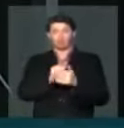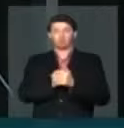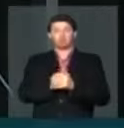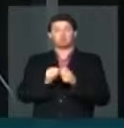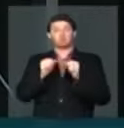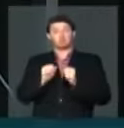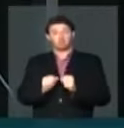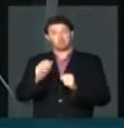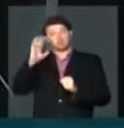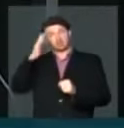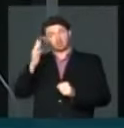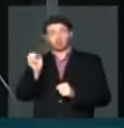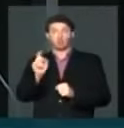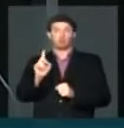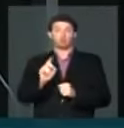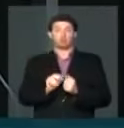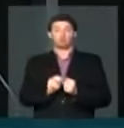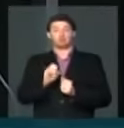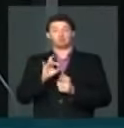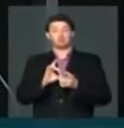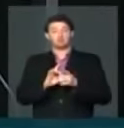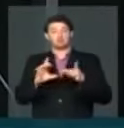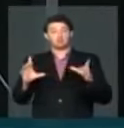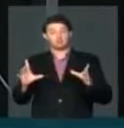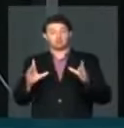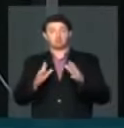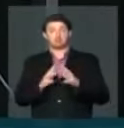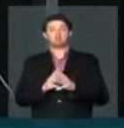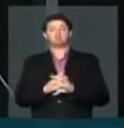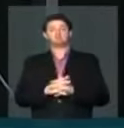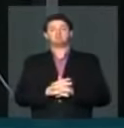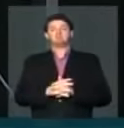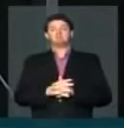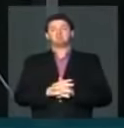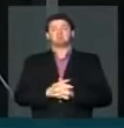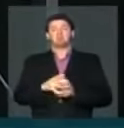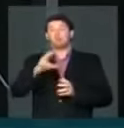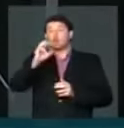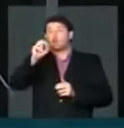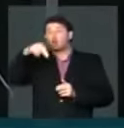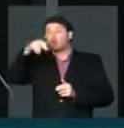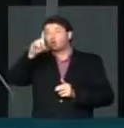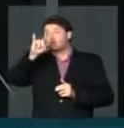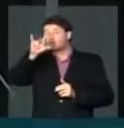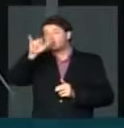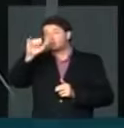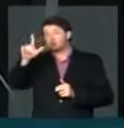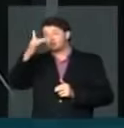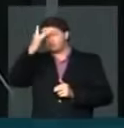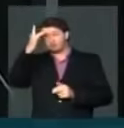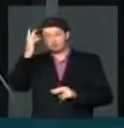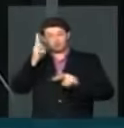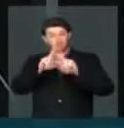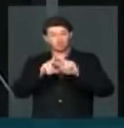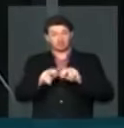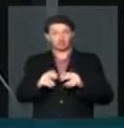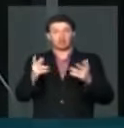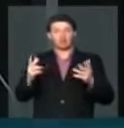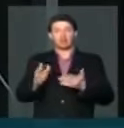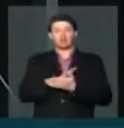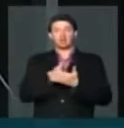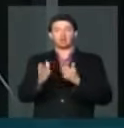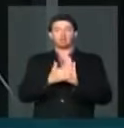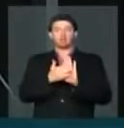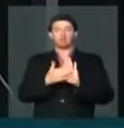possa ou não decidir pela liberação condicional do apenado. Aí alguns